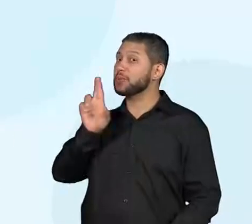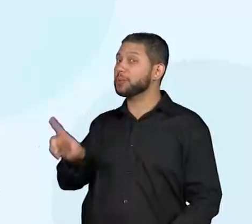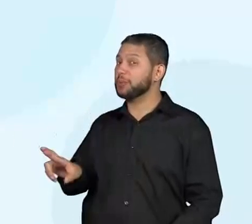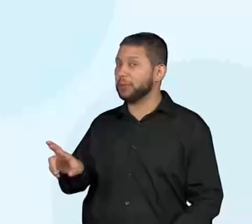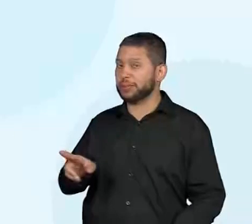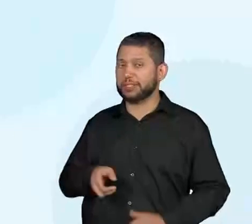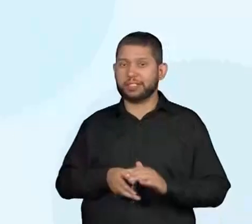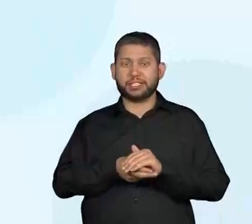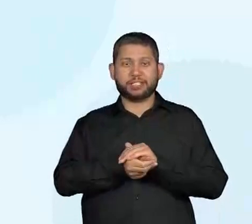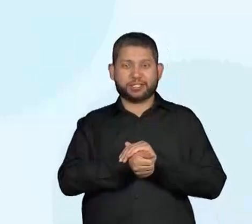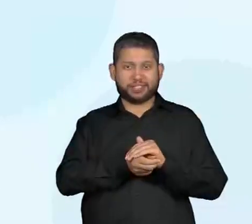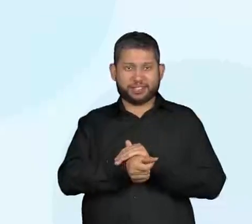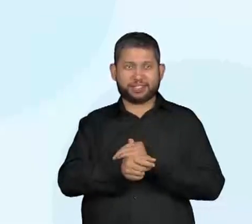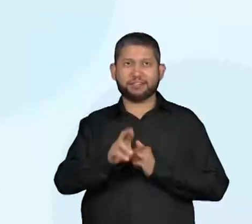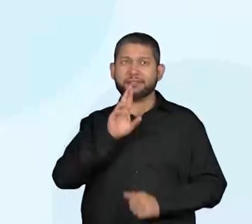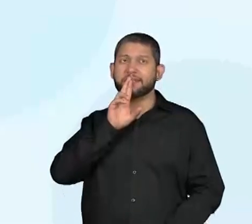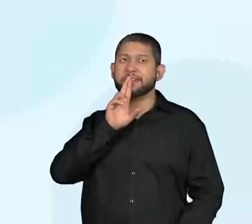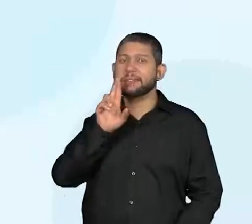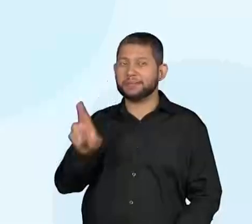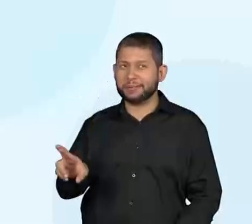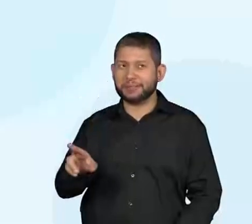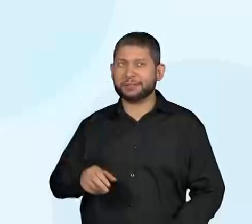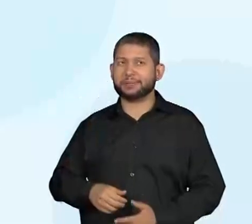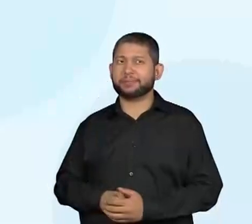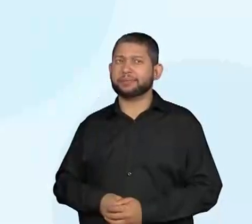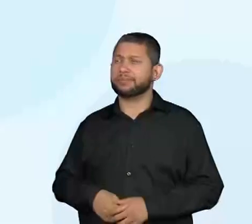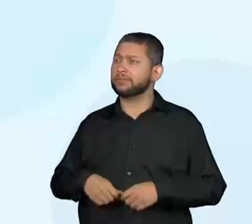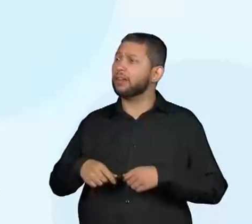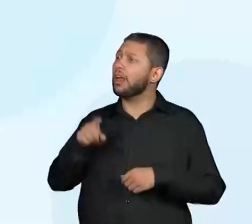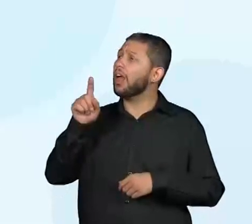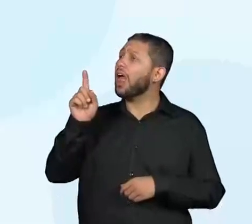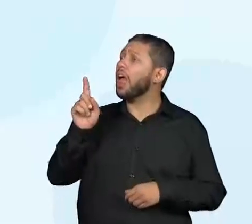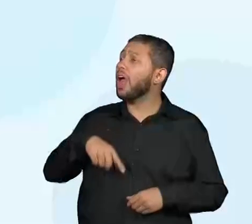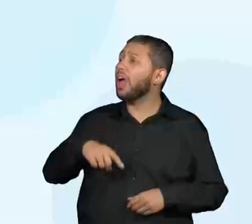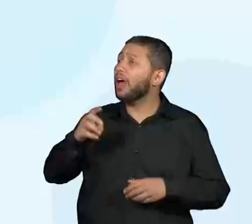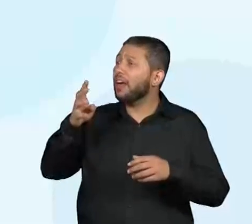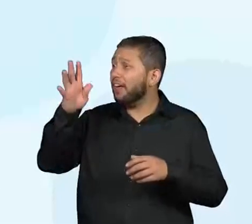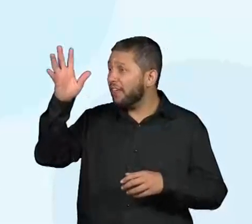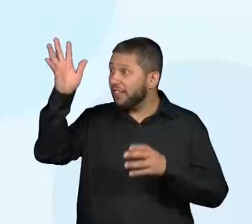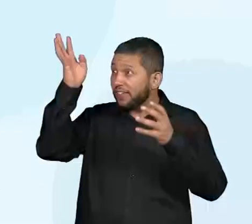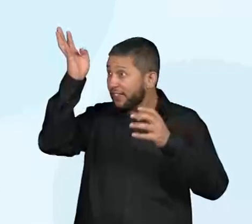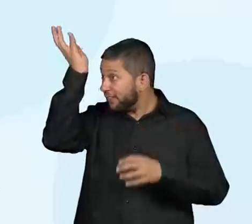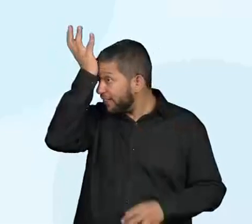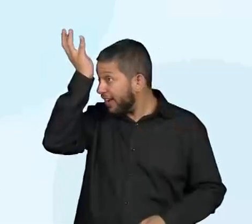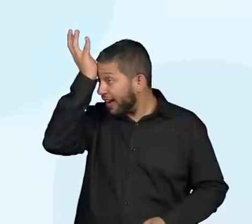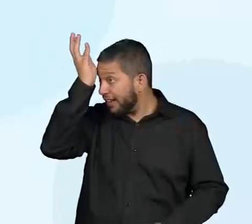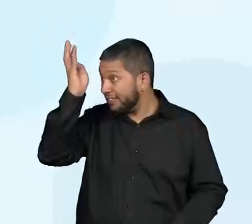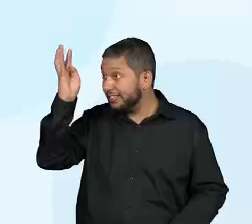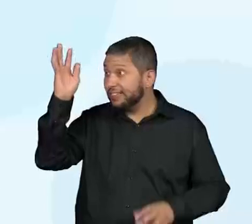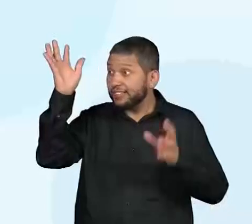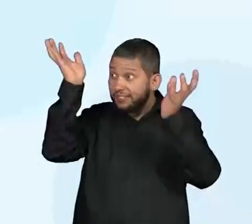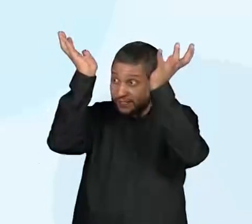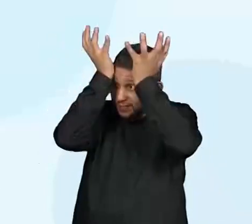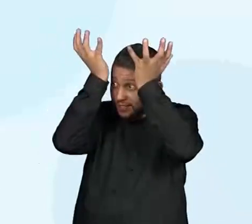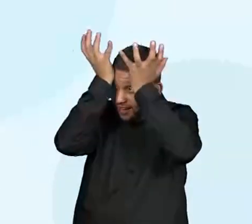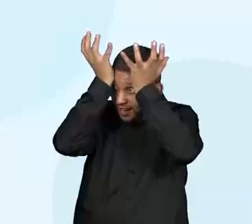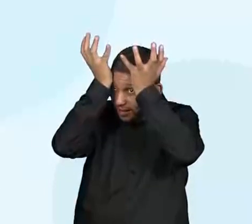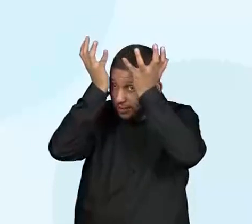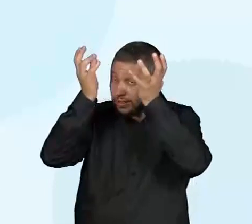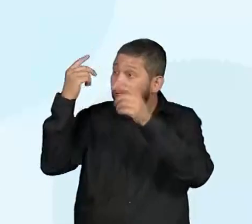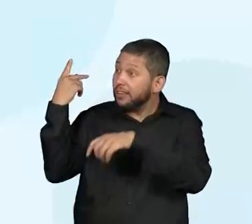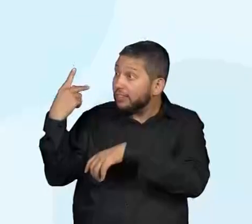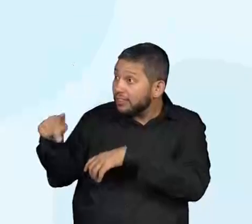uma vez, respondendo. De osso de veado. Hi, hi. Muito bem.